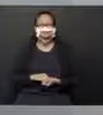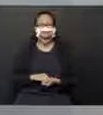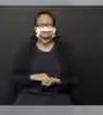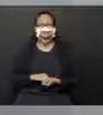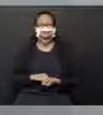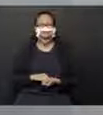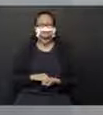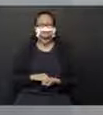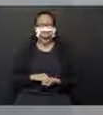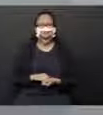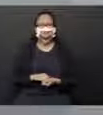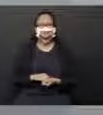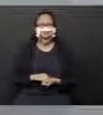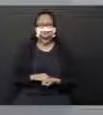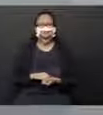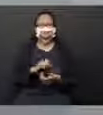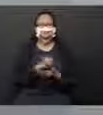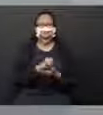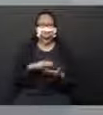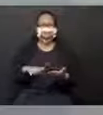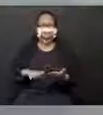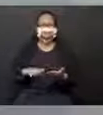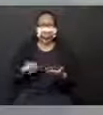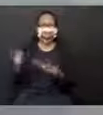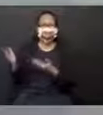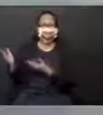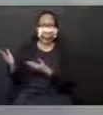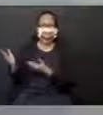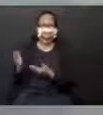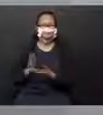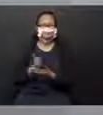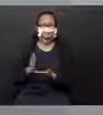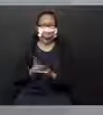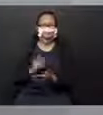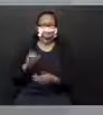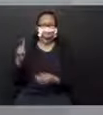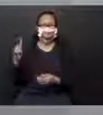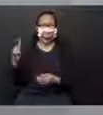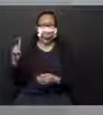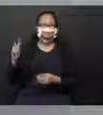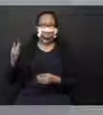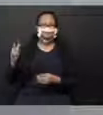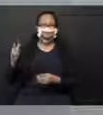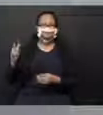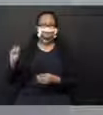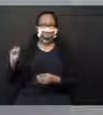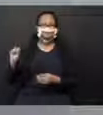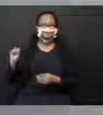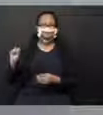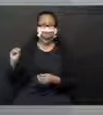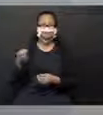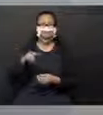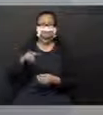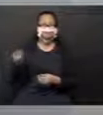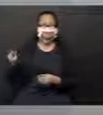Bom, nessa atividade aqui, é lá na página 158. Você é o cientista.